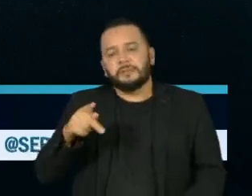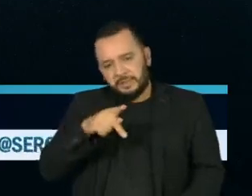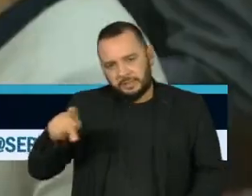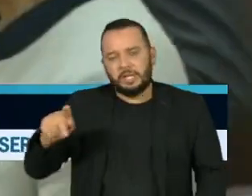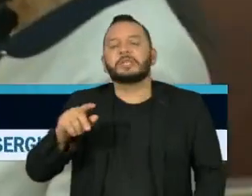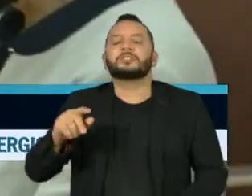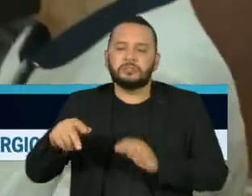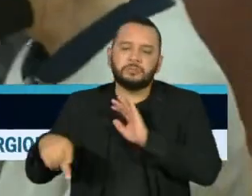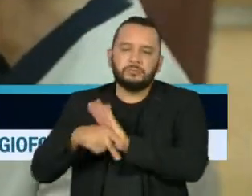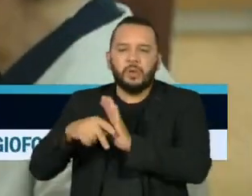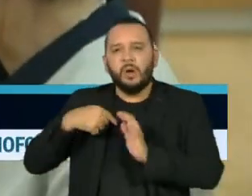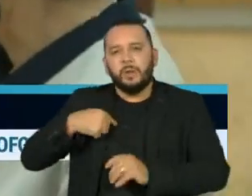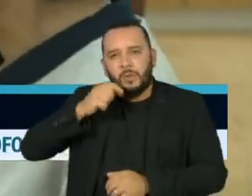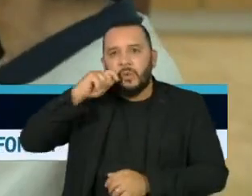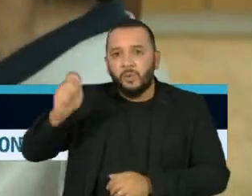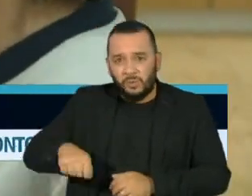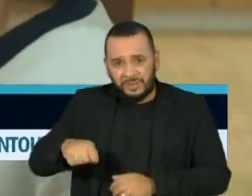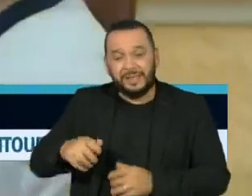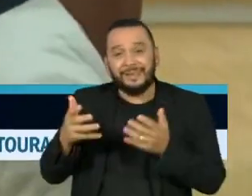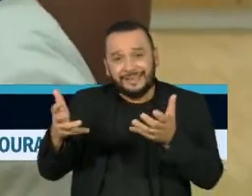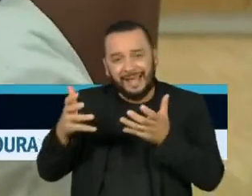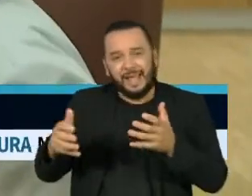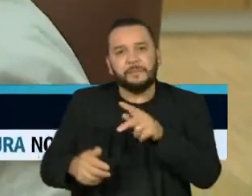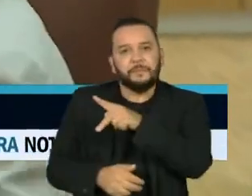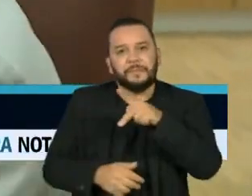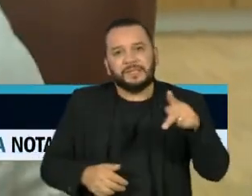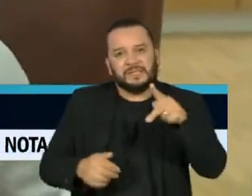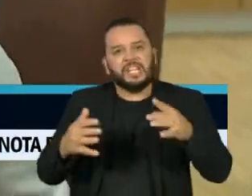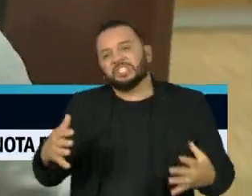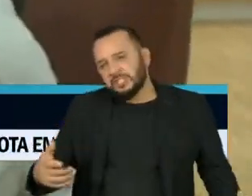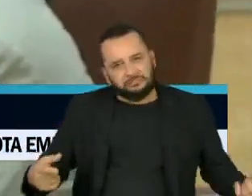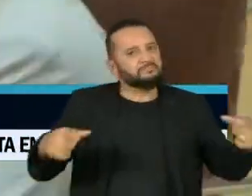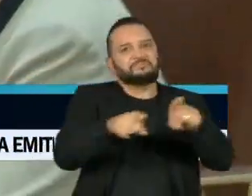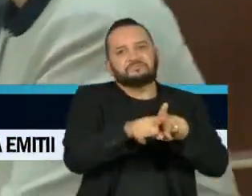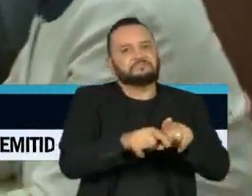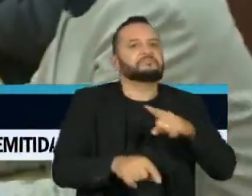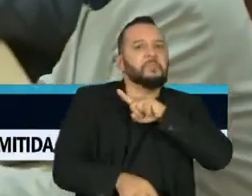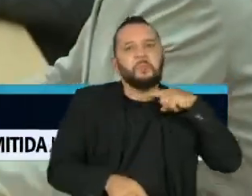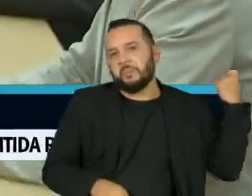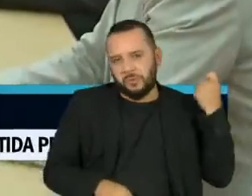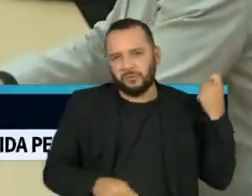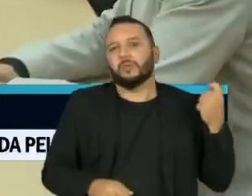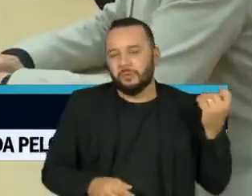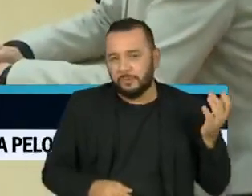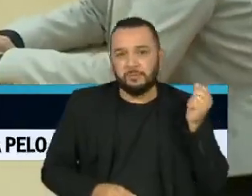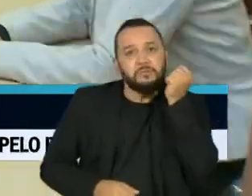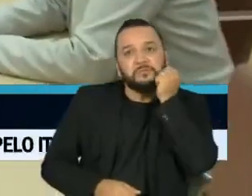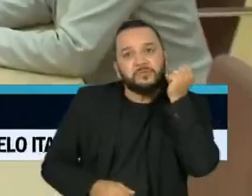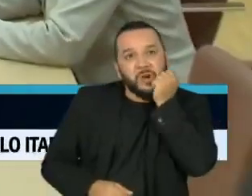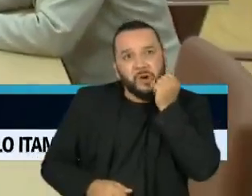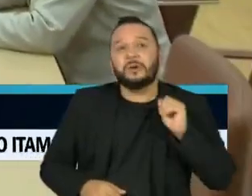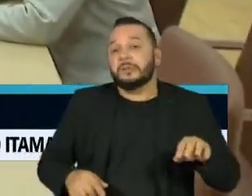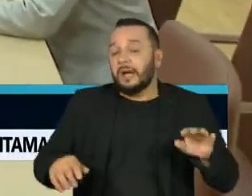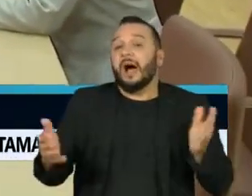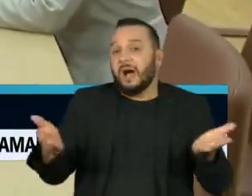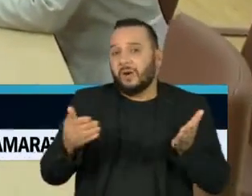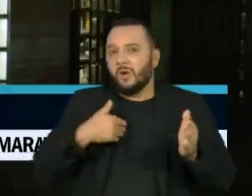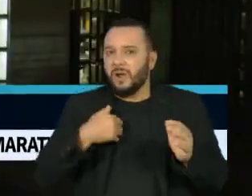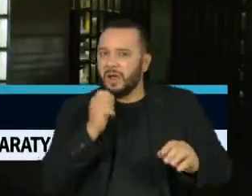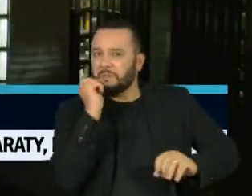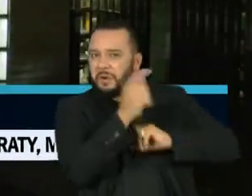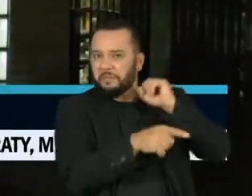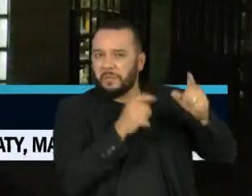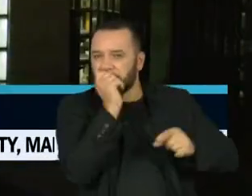Moscou. Novas e duras sanções contra a Rússia são esperadas agora. E elas certamente terão impacto também sobre a